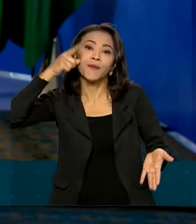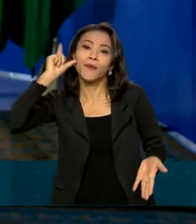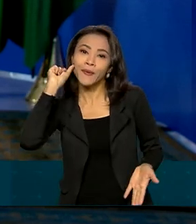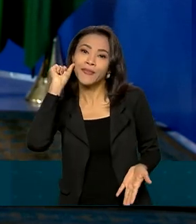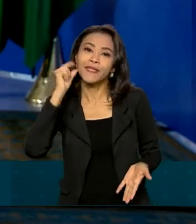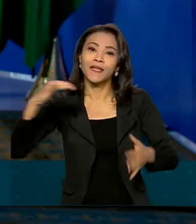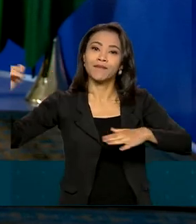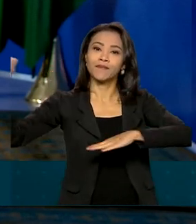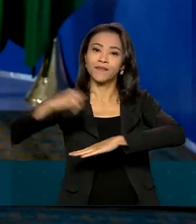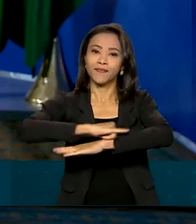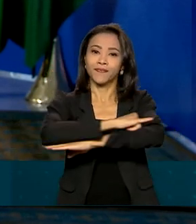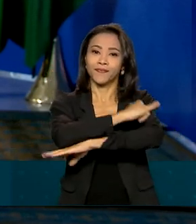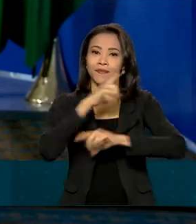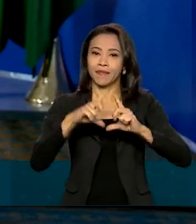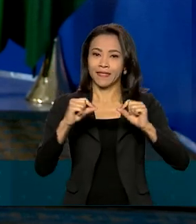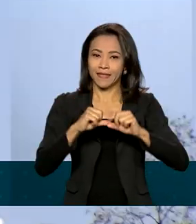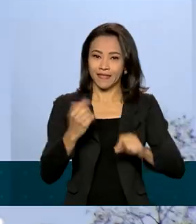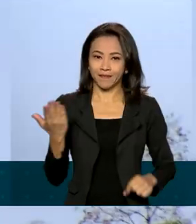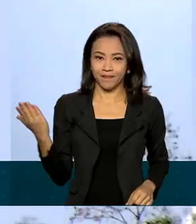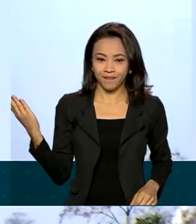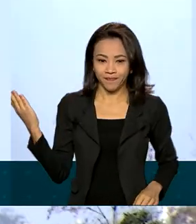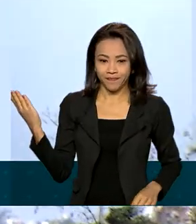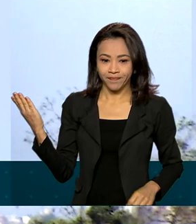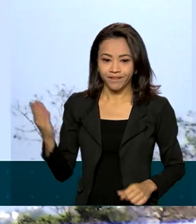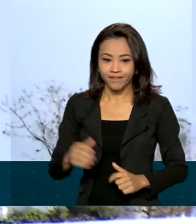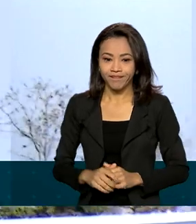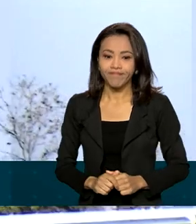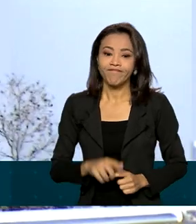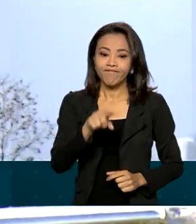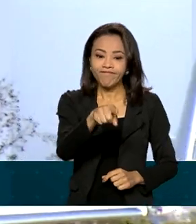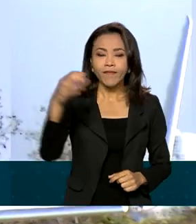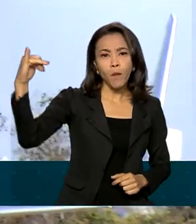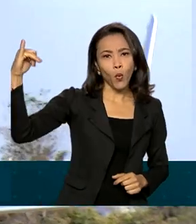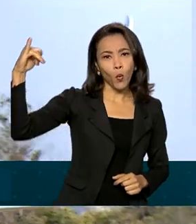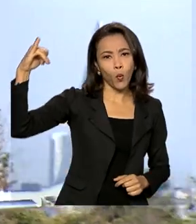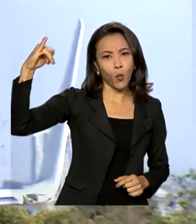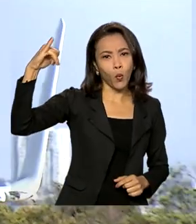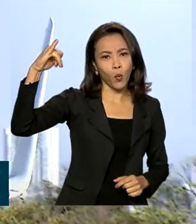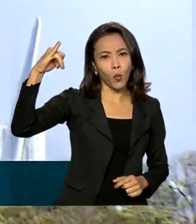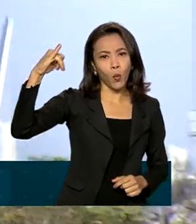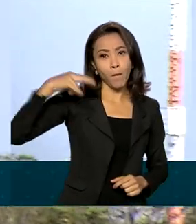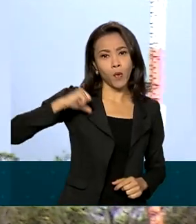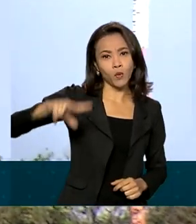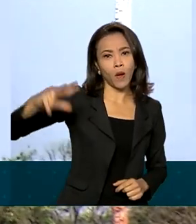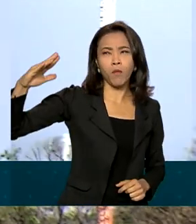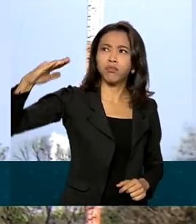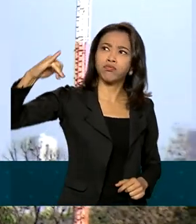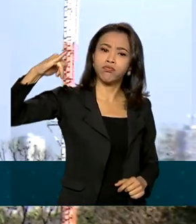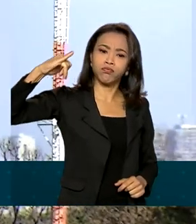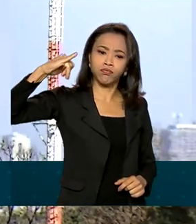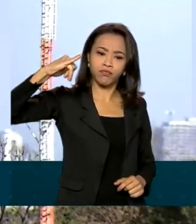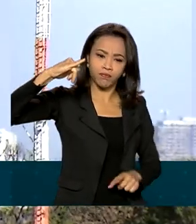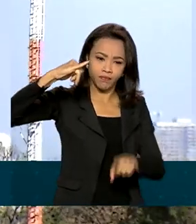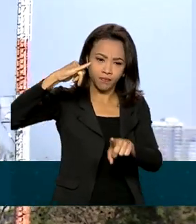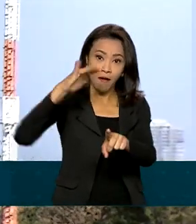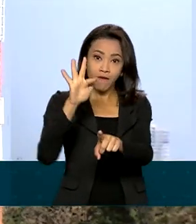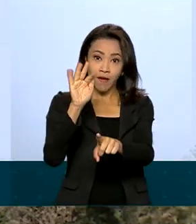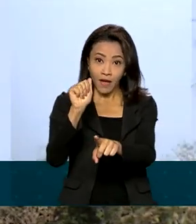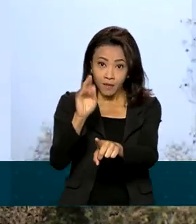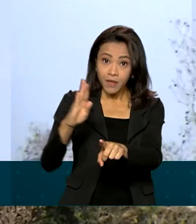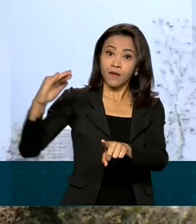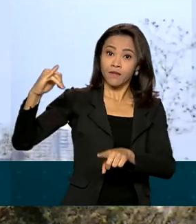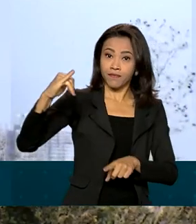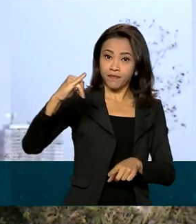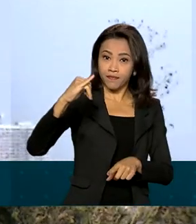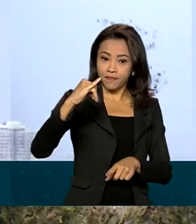na base aérea de Brasília. A viagem de Portugal até o Brasil foi feita na aeronave VC-99